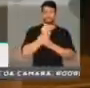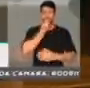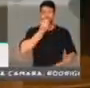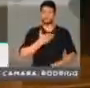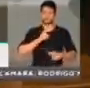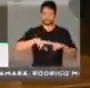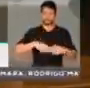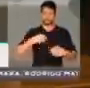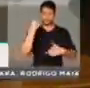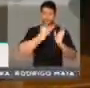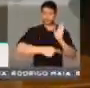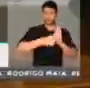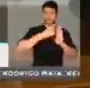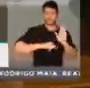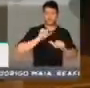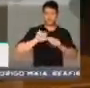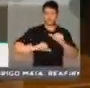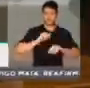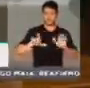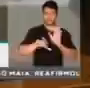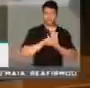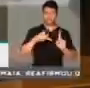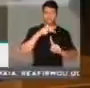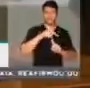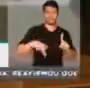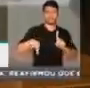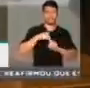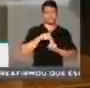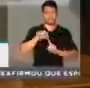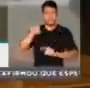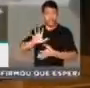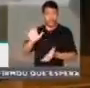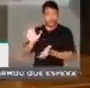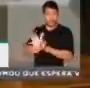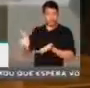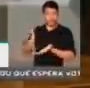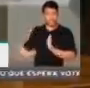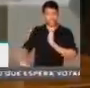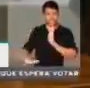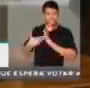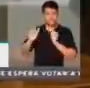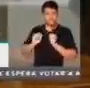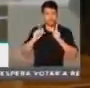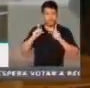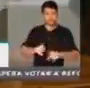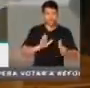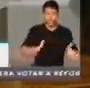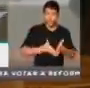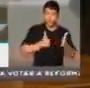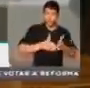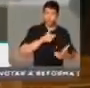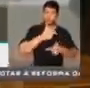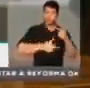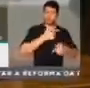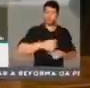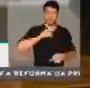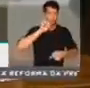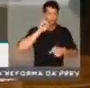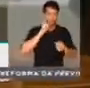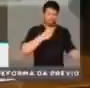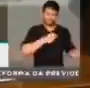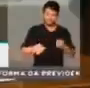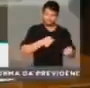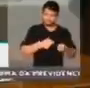a reforma da Previdência. Eles querem destruir nossa aposentadoria do pobre trabalhador que batalha todo dia,